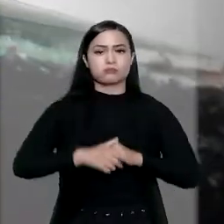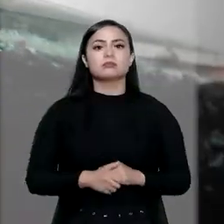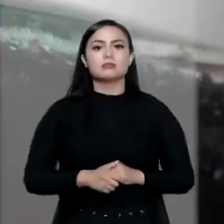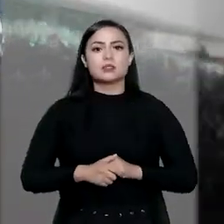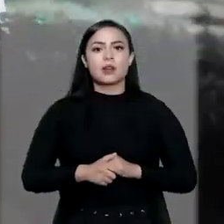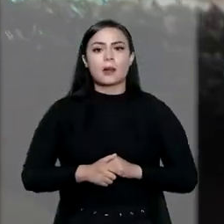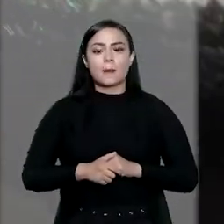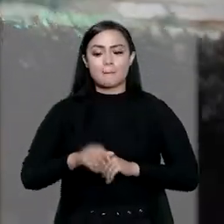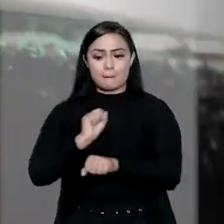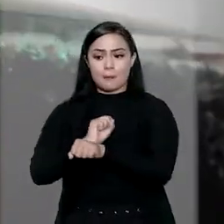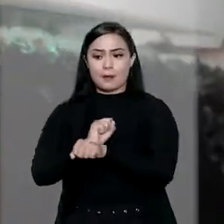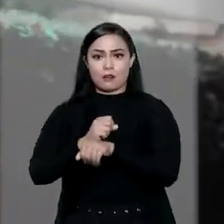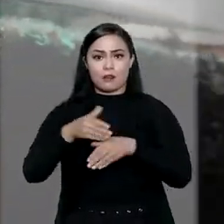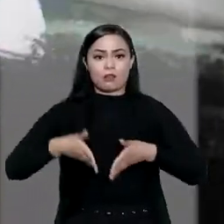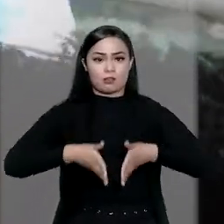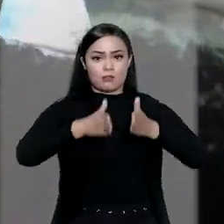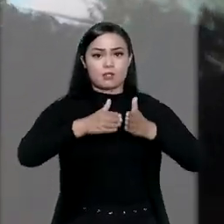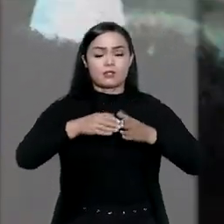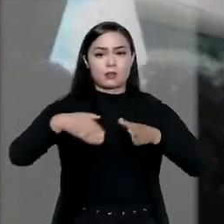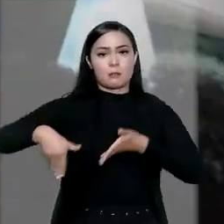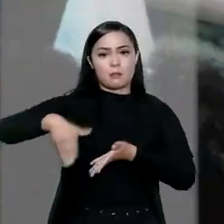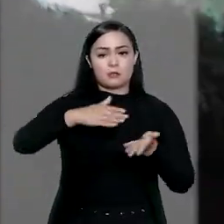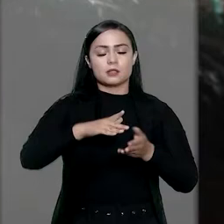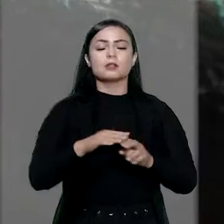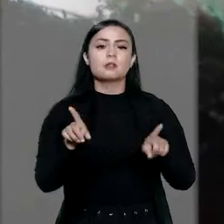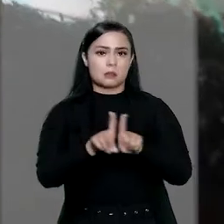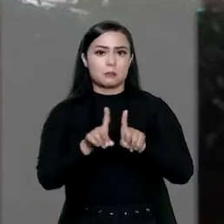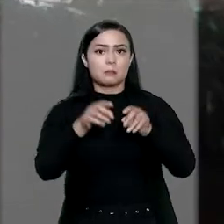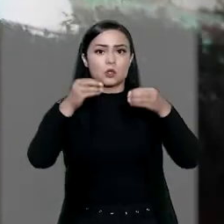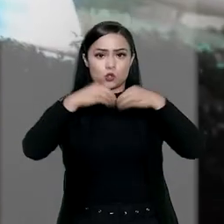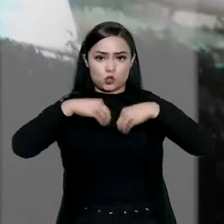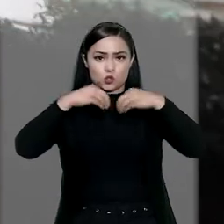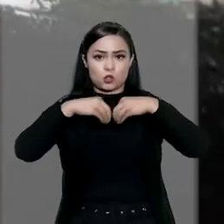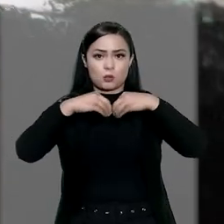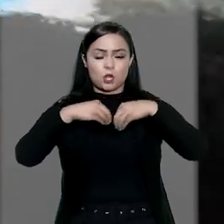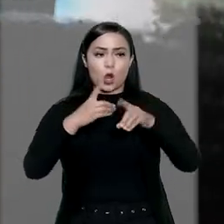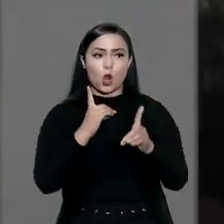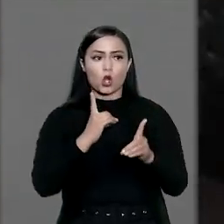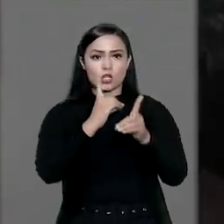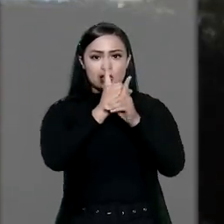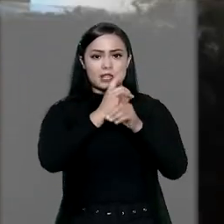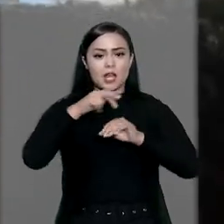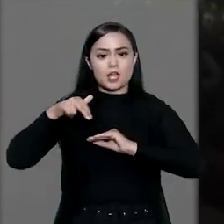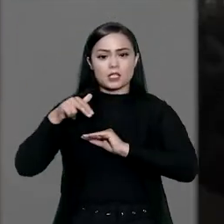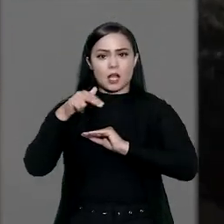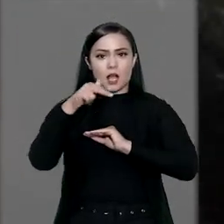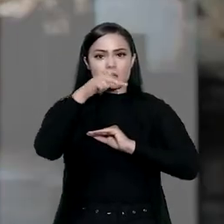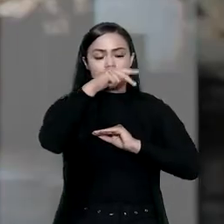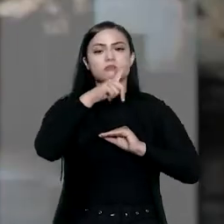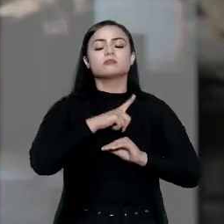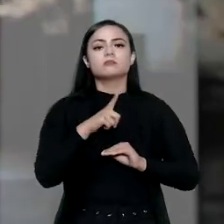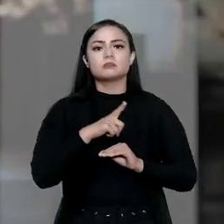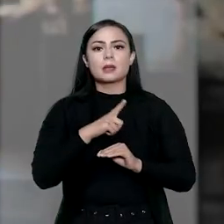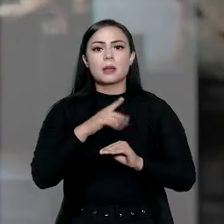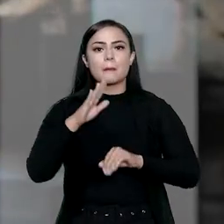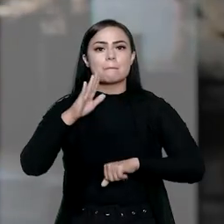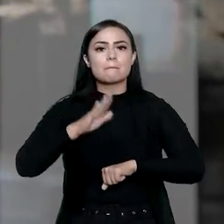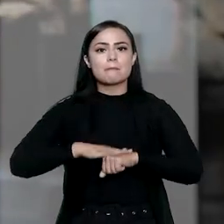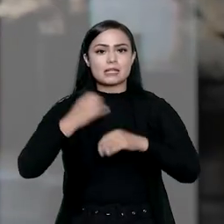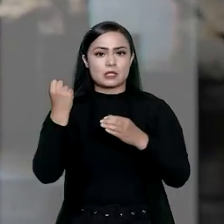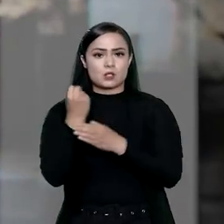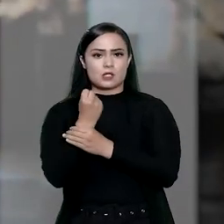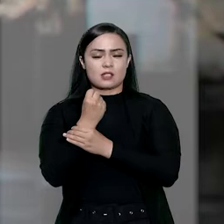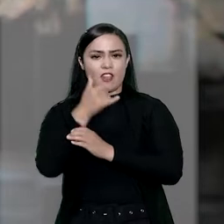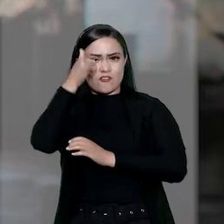de pedestre, ajuda em ambientes abertos, como shoppings, para encontrar escada rolante e anda com muito mais segurança e